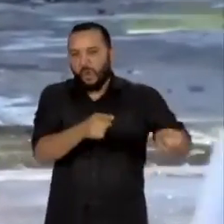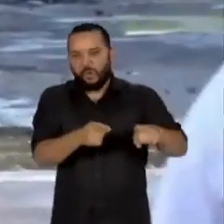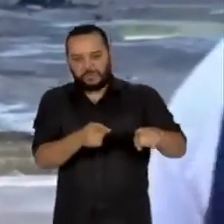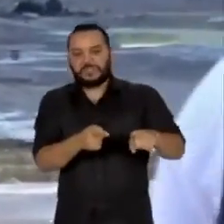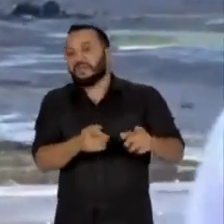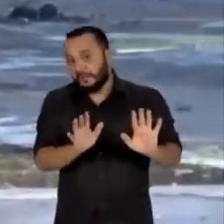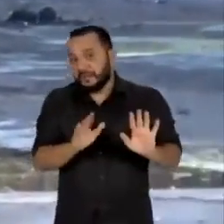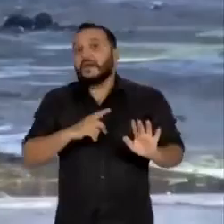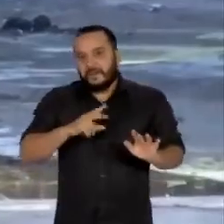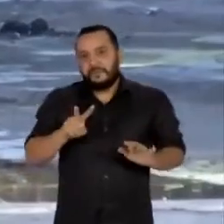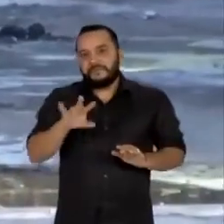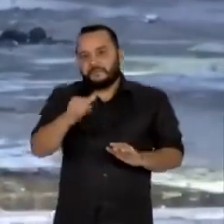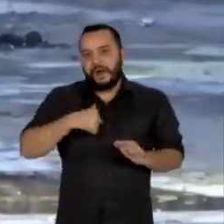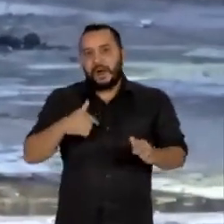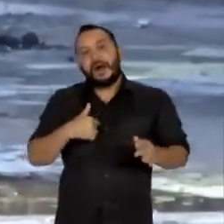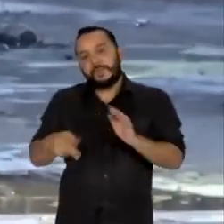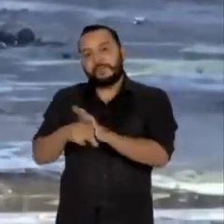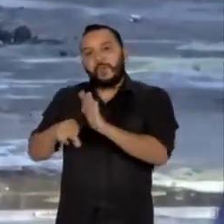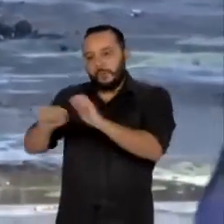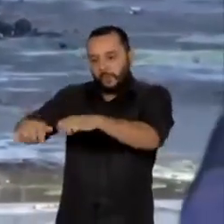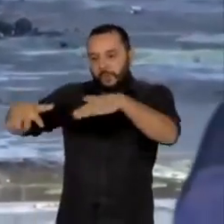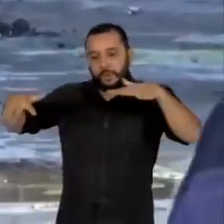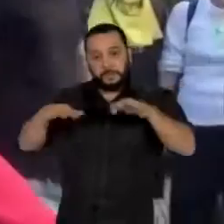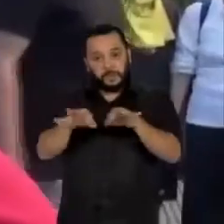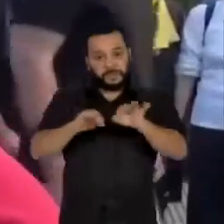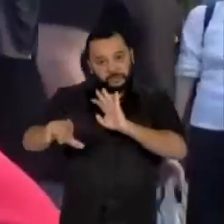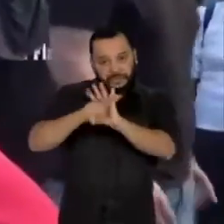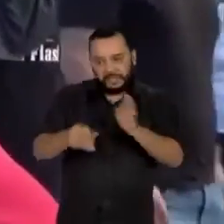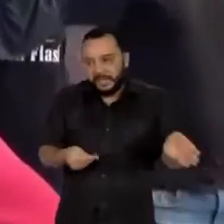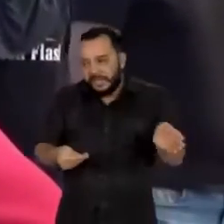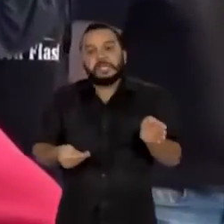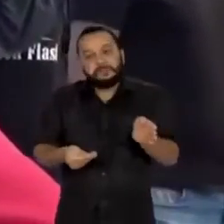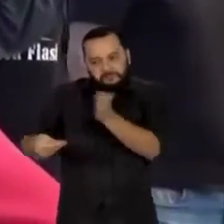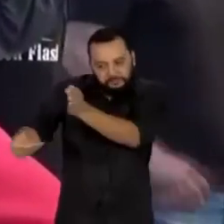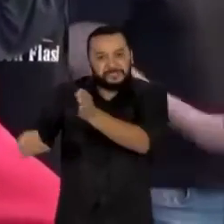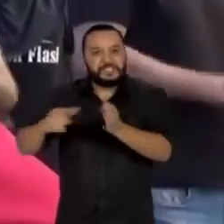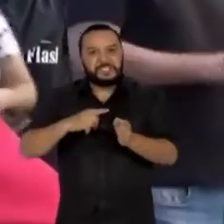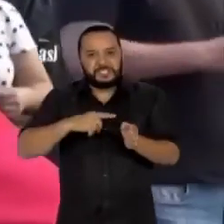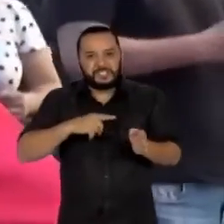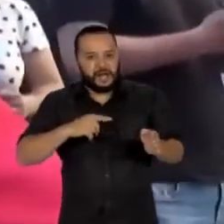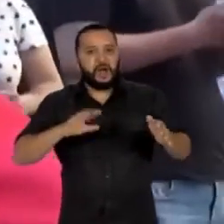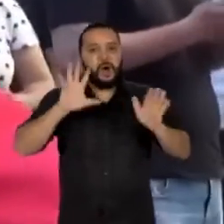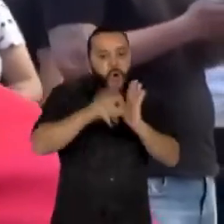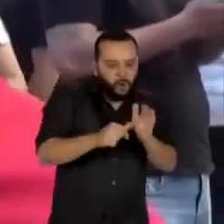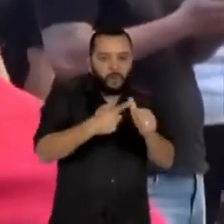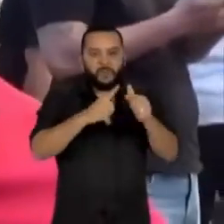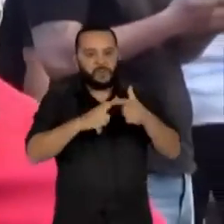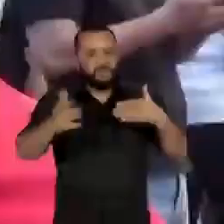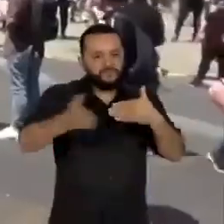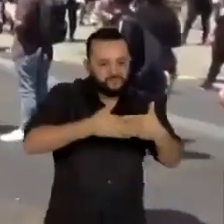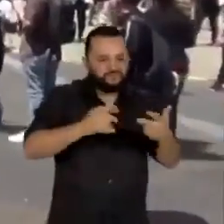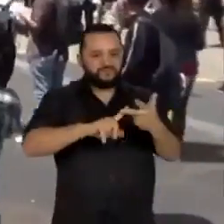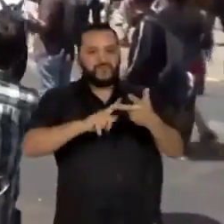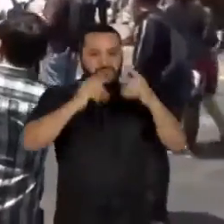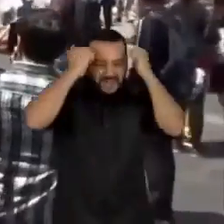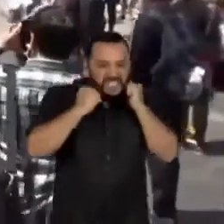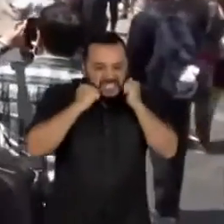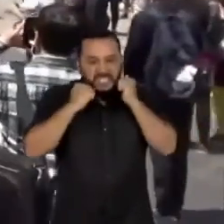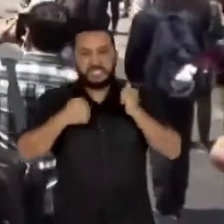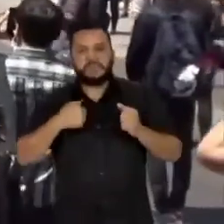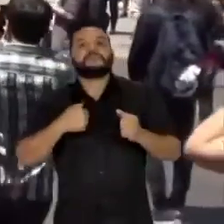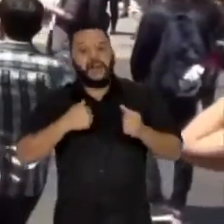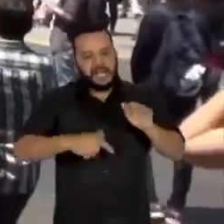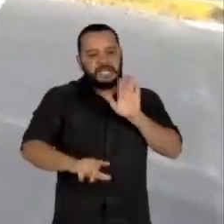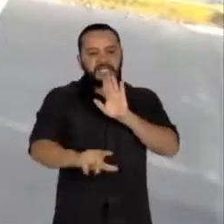enviar ao Congresso projetos de lei para penalizar saques, barricadas e ações de pessoas encapuzadas, assim como